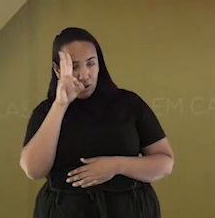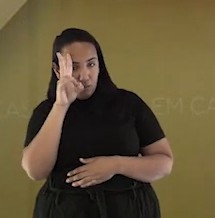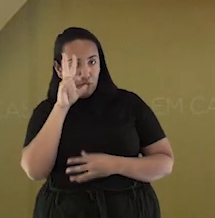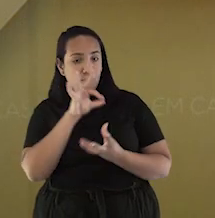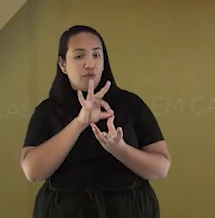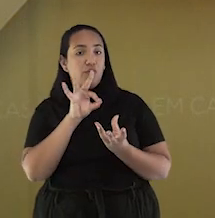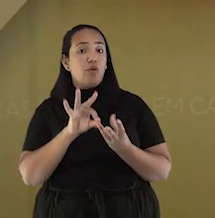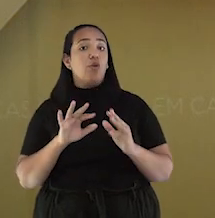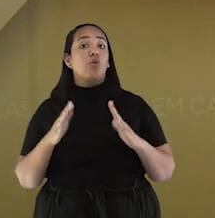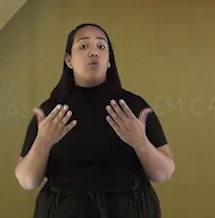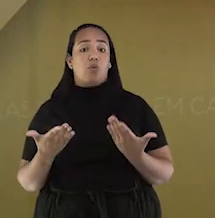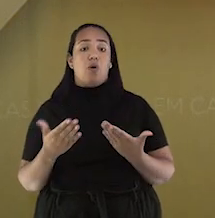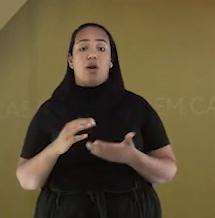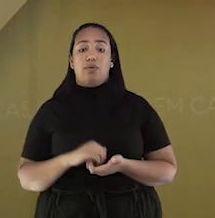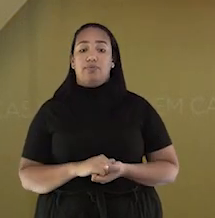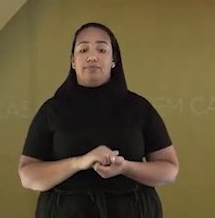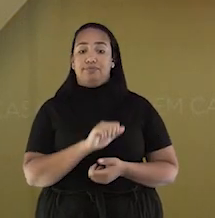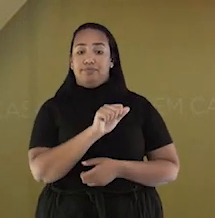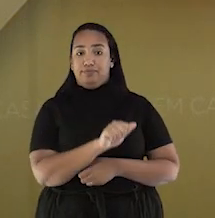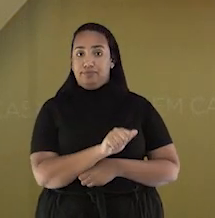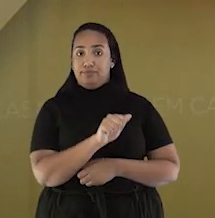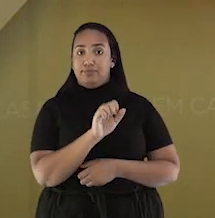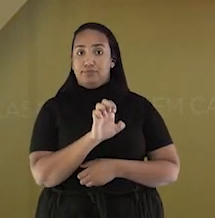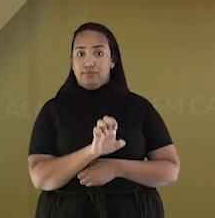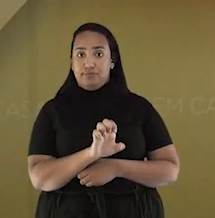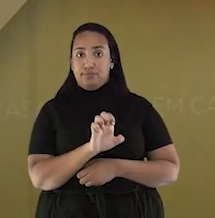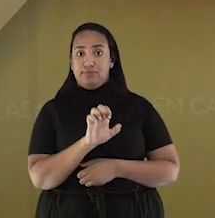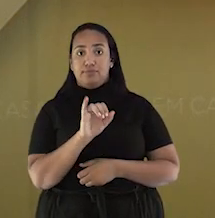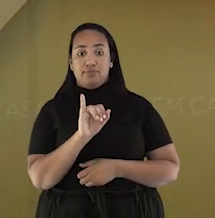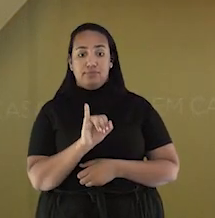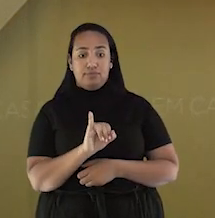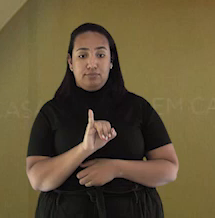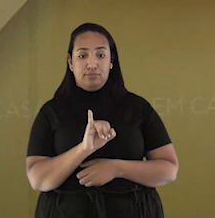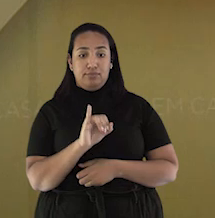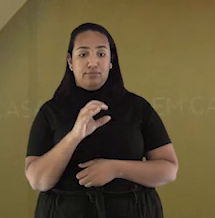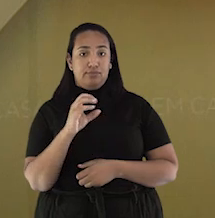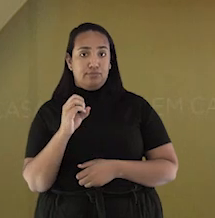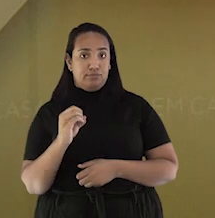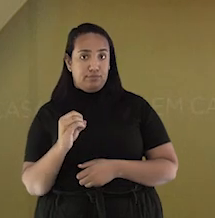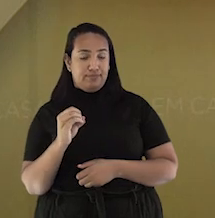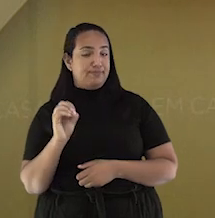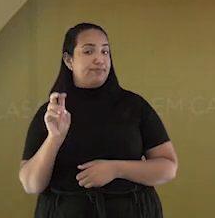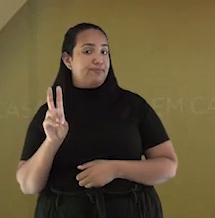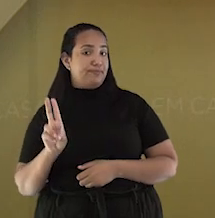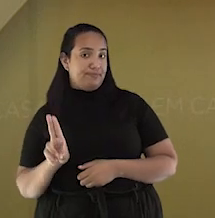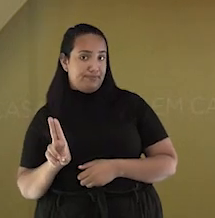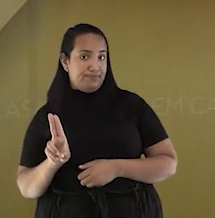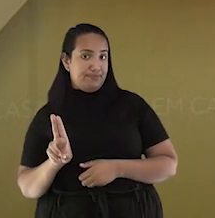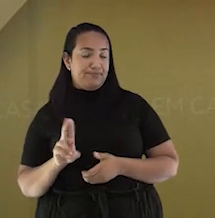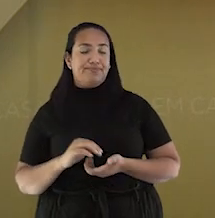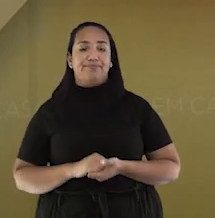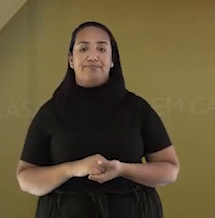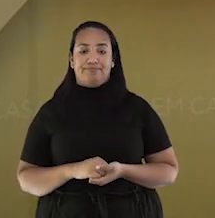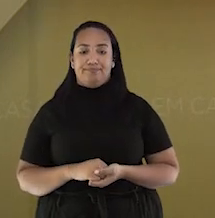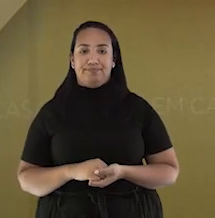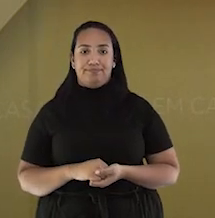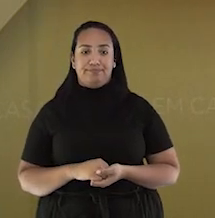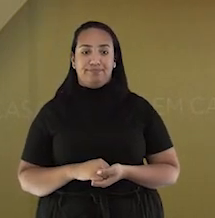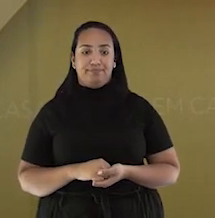vogais? É as letras A, E, I, O e U.